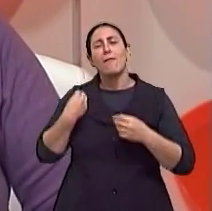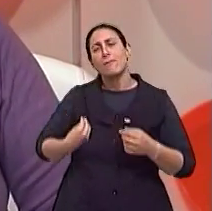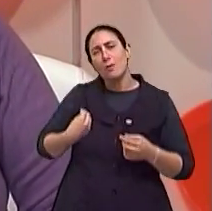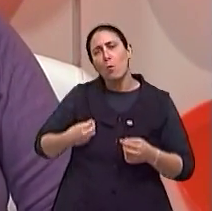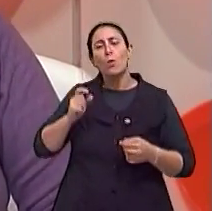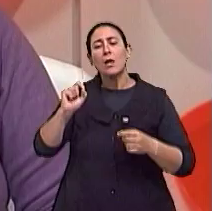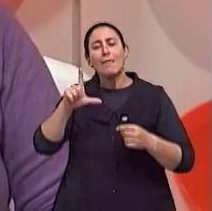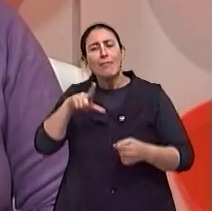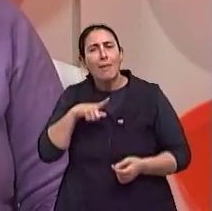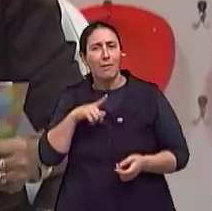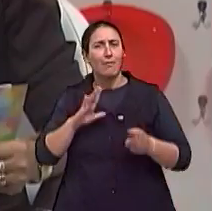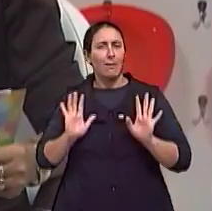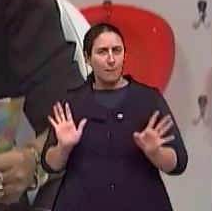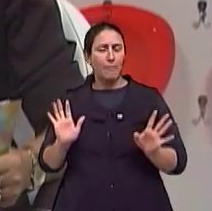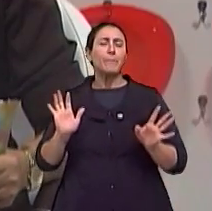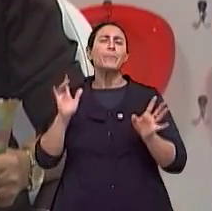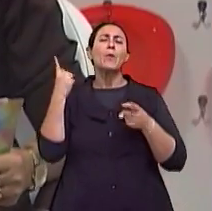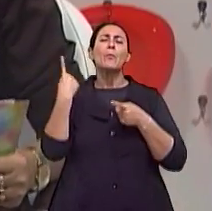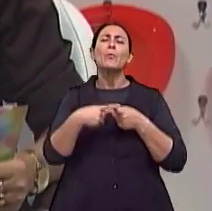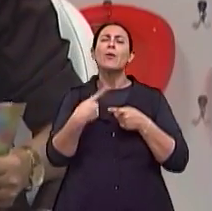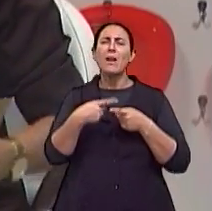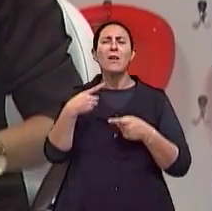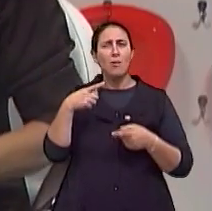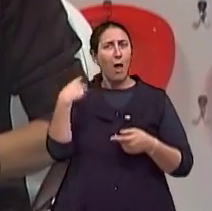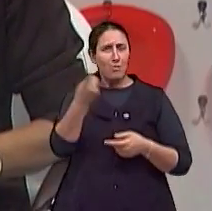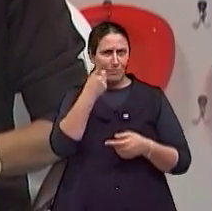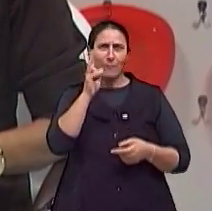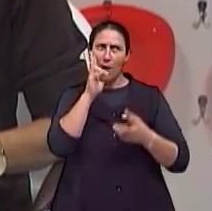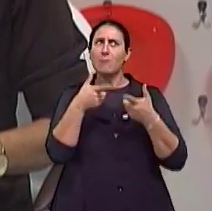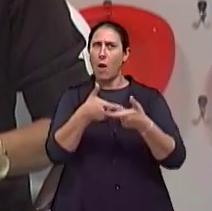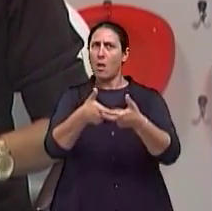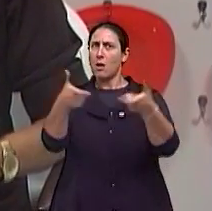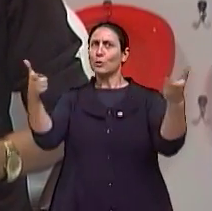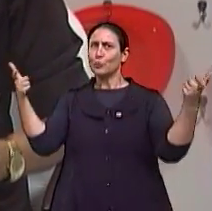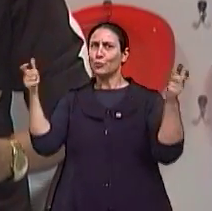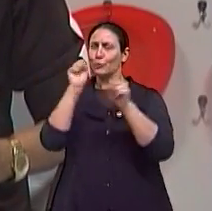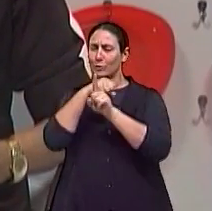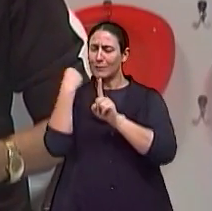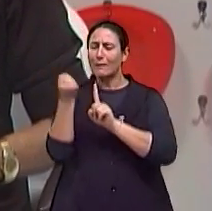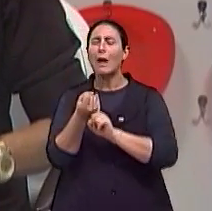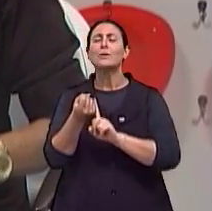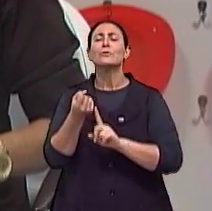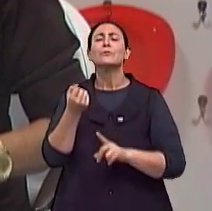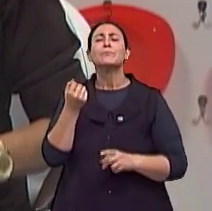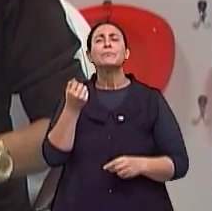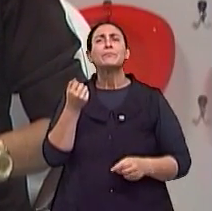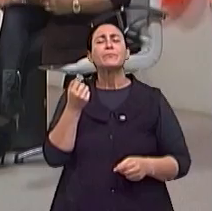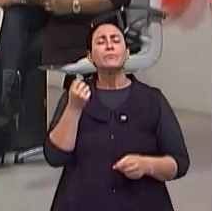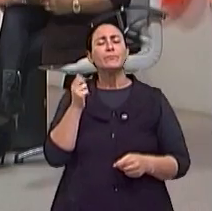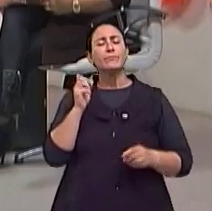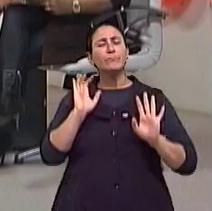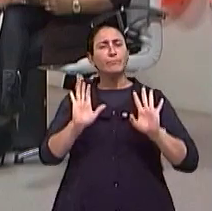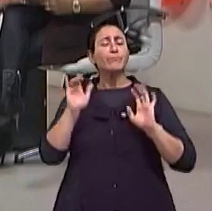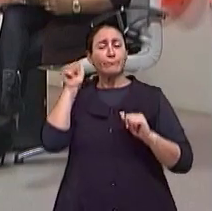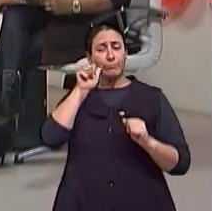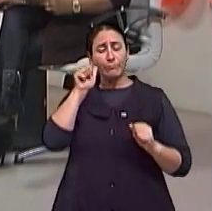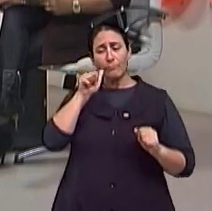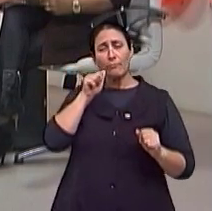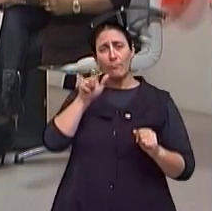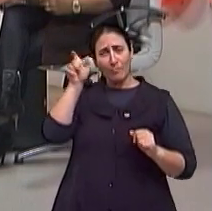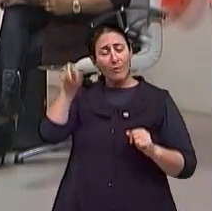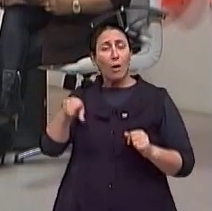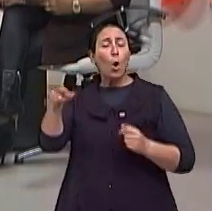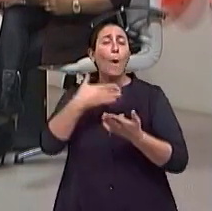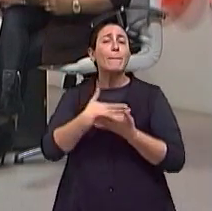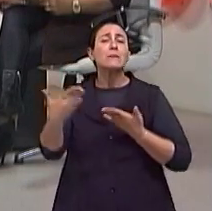e que a gente é. Nessa hora, a gente está falando de um grupo bem grande na sociedade. Exatamente. Então, no caso aqui, ela vai criando uma